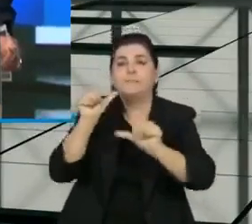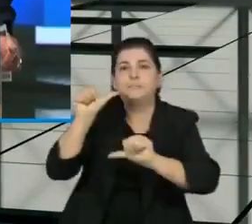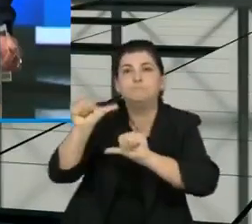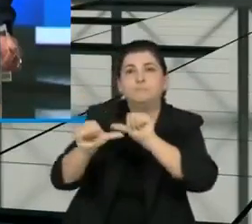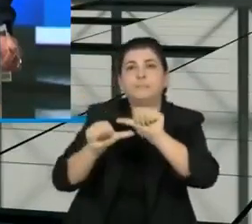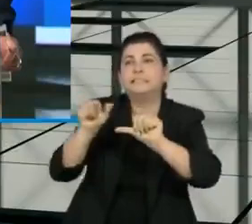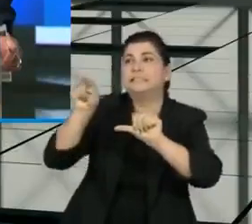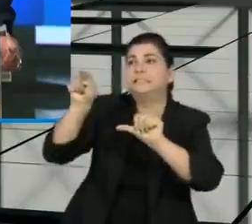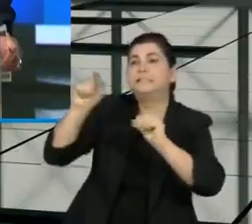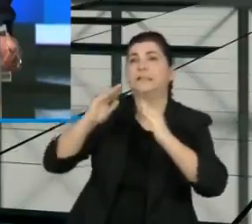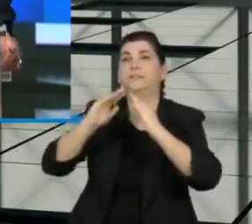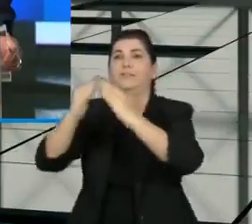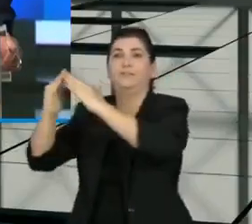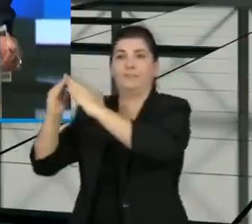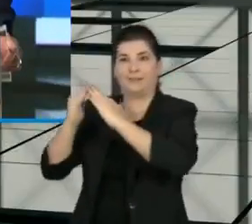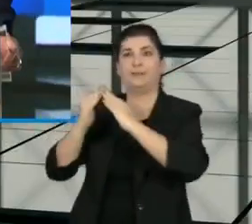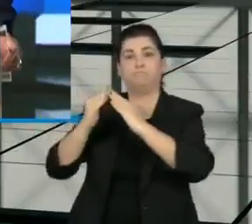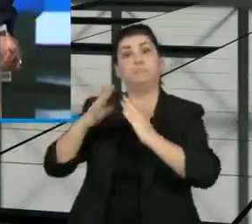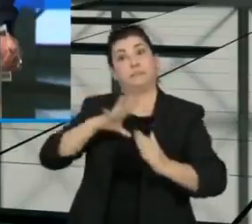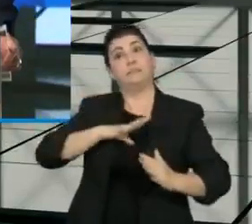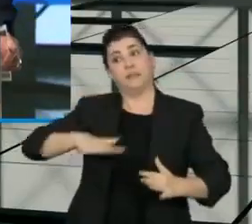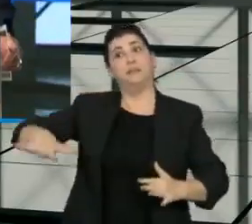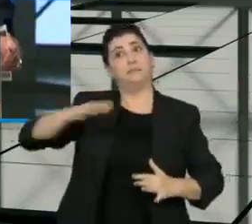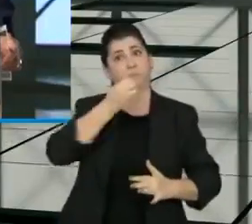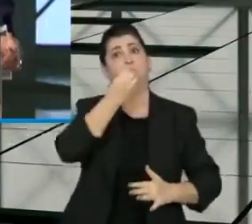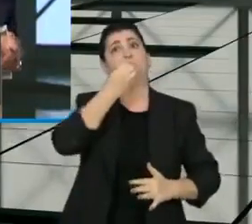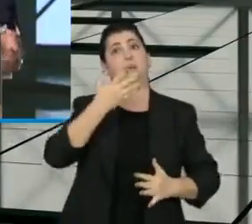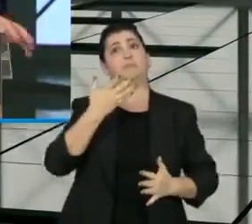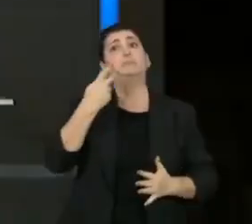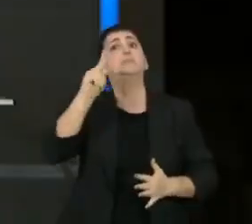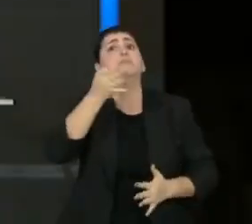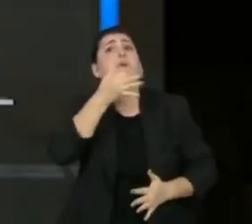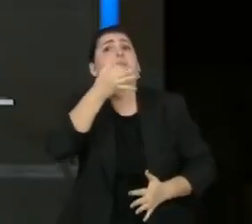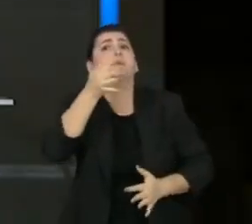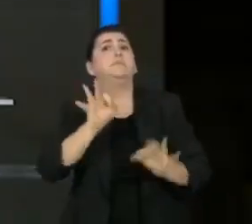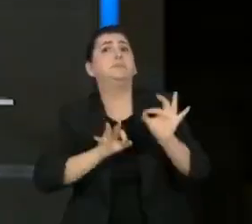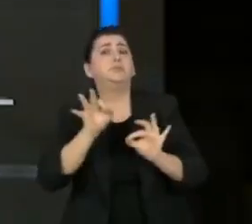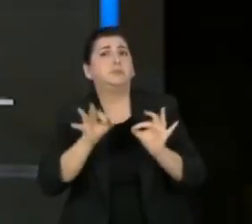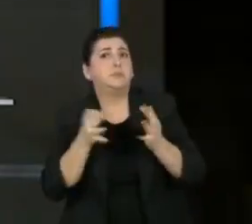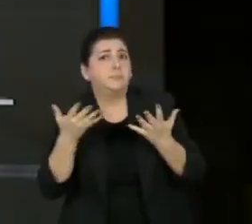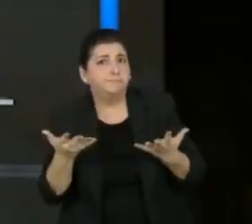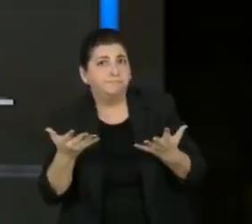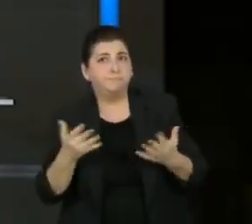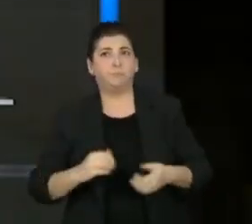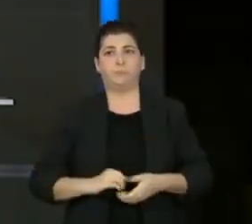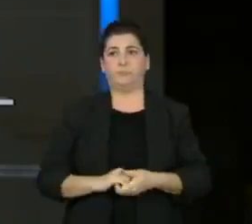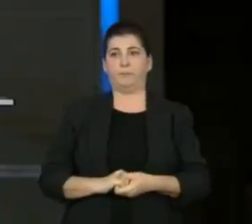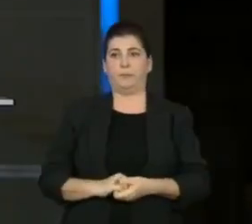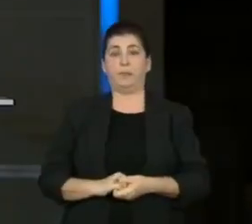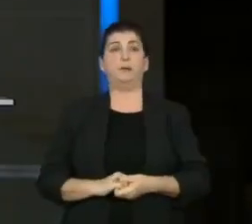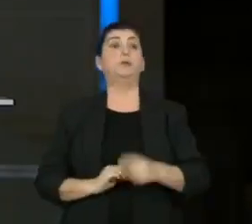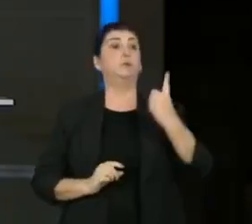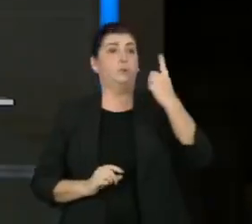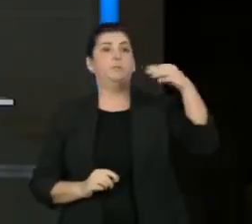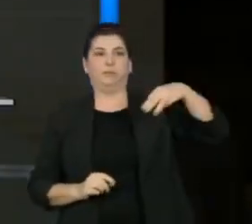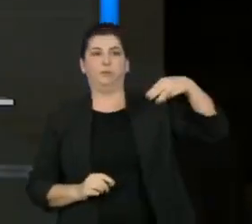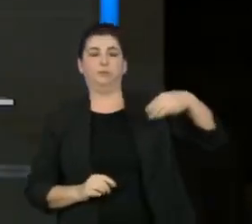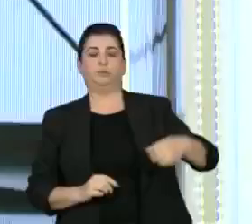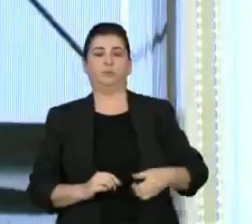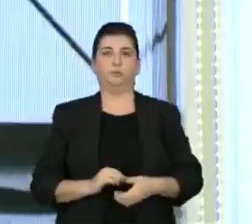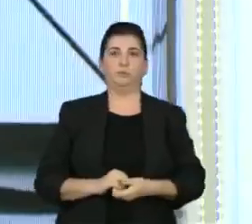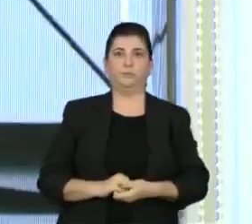previsto isso e o que você acha desses projetos? Candidato Russomano, um minuto para a sua resposta. Andréa,